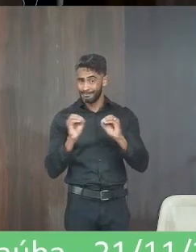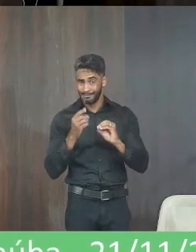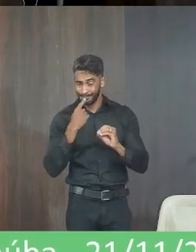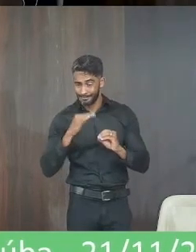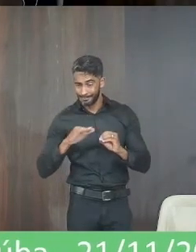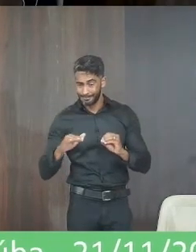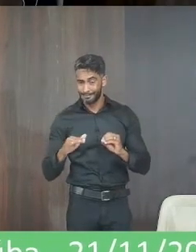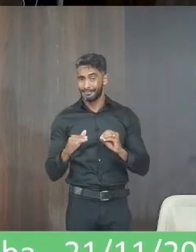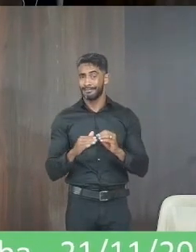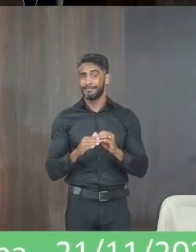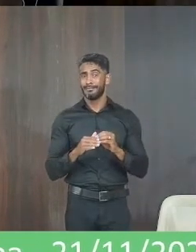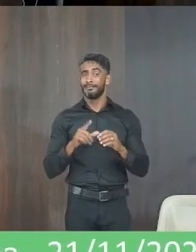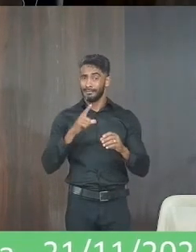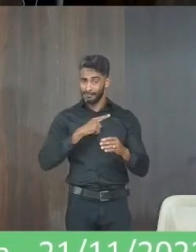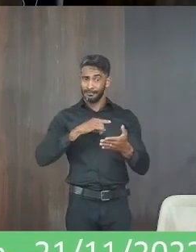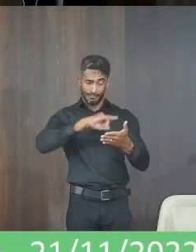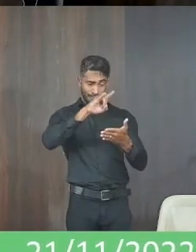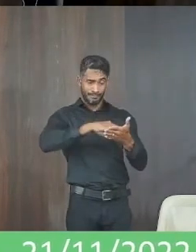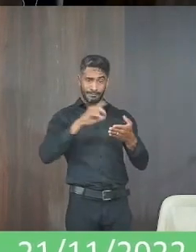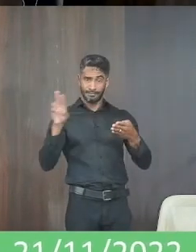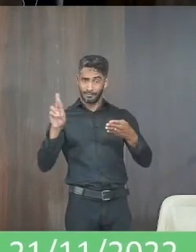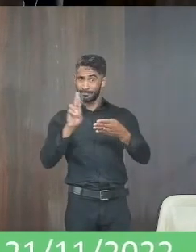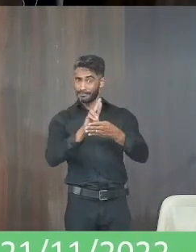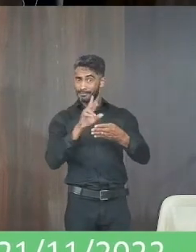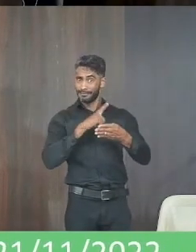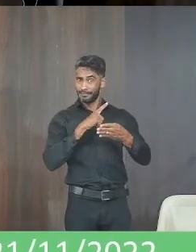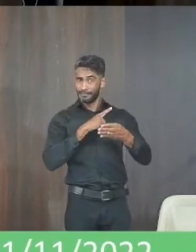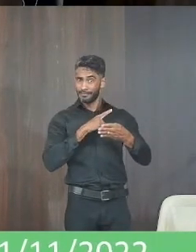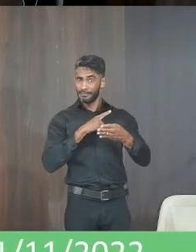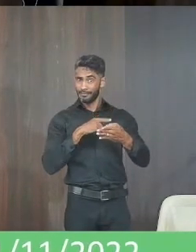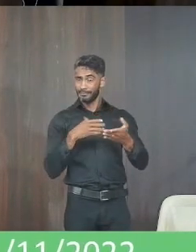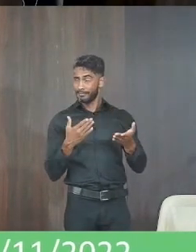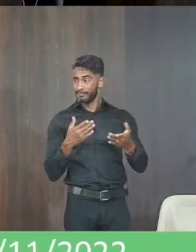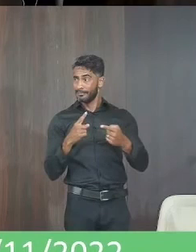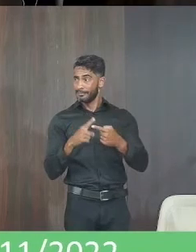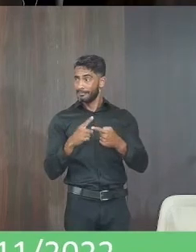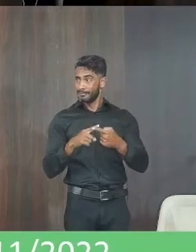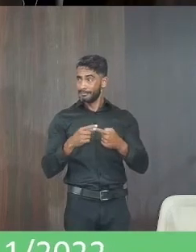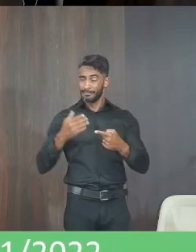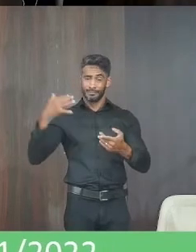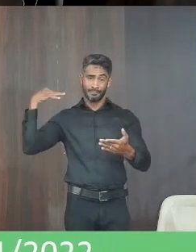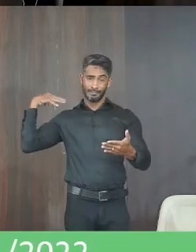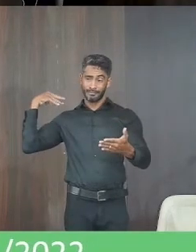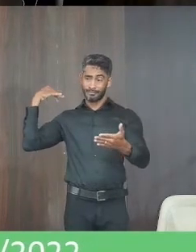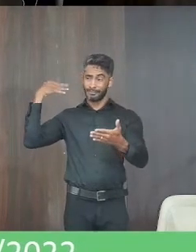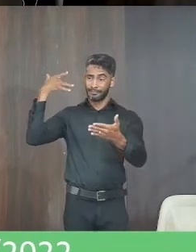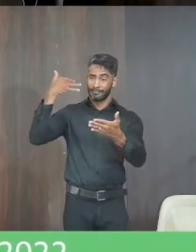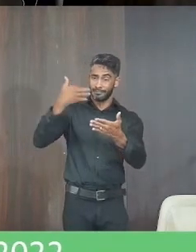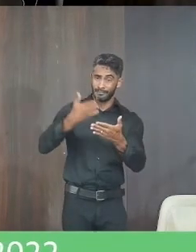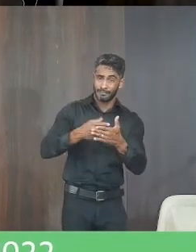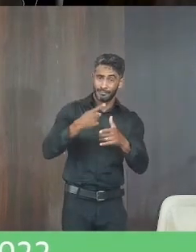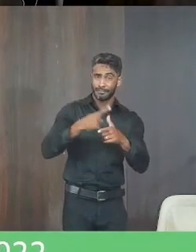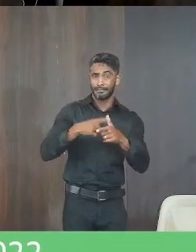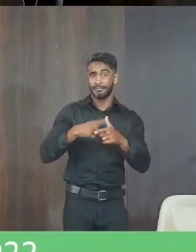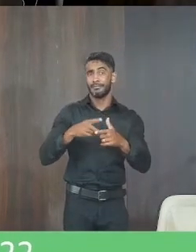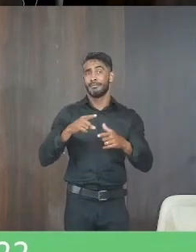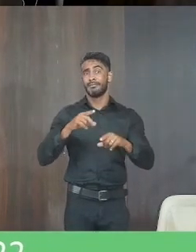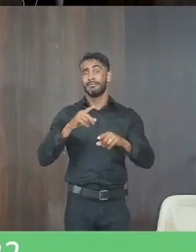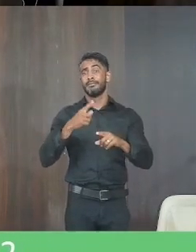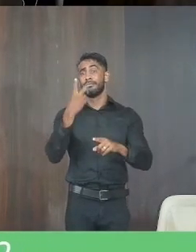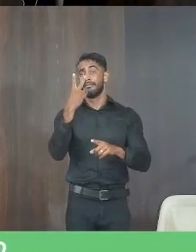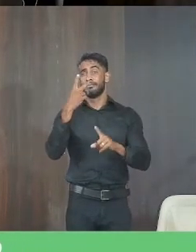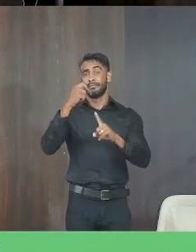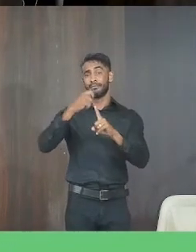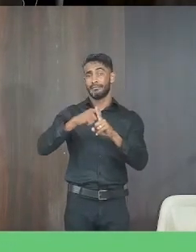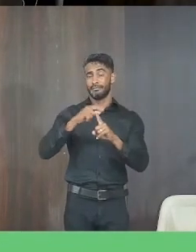tem a decisão da promotora e se ela chegou nessa decisão da promotora é porque ela já vinha lá atrás com esse problema então segundo a mãe tem dois